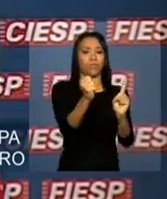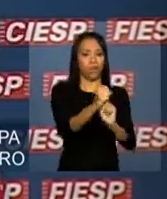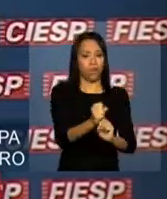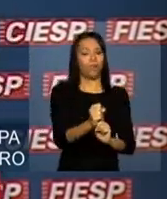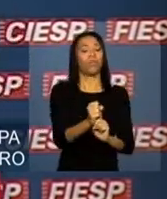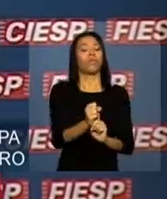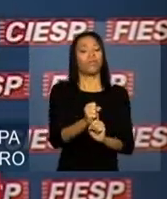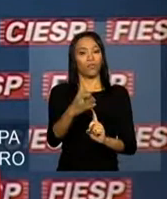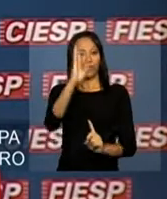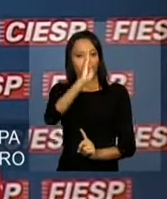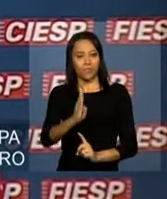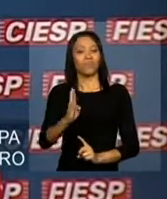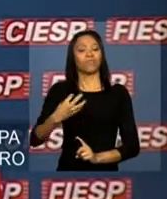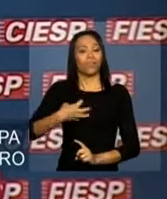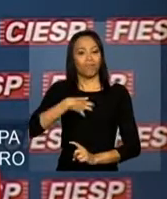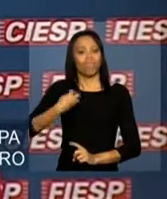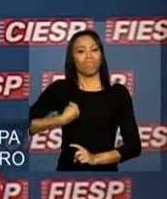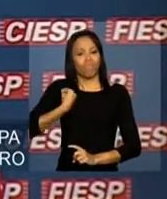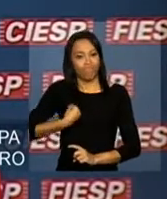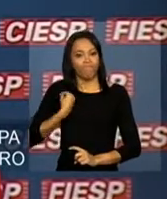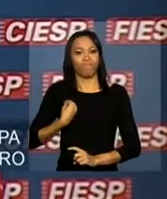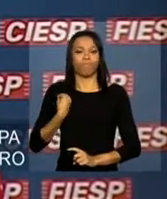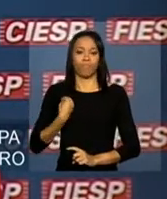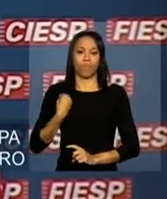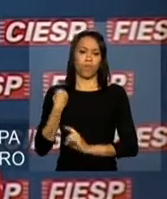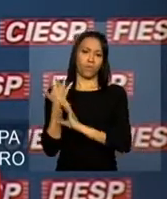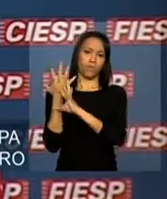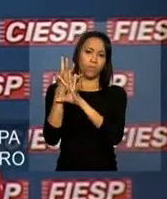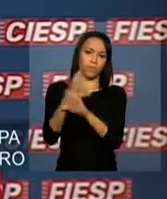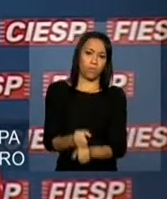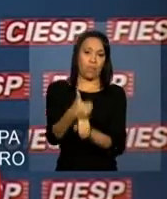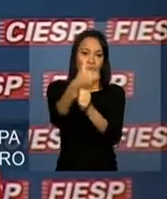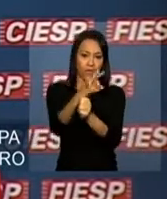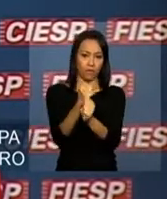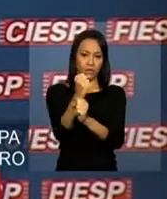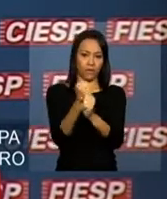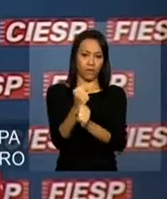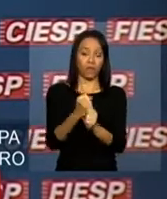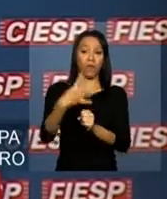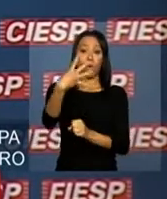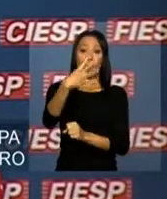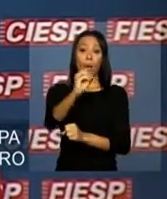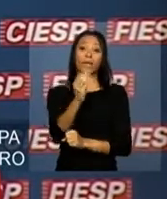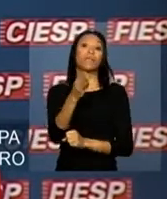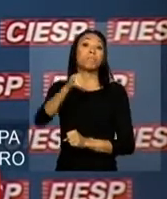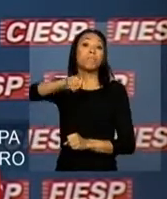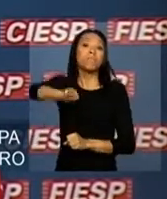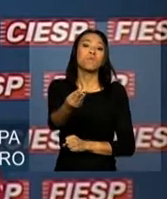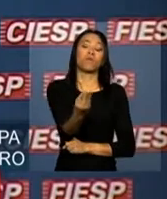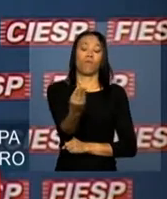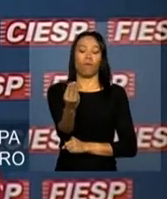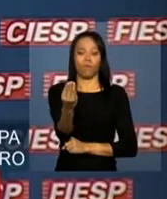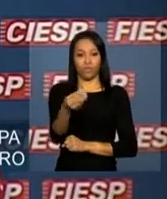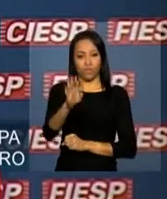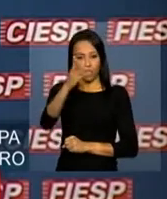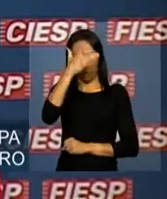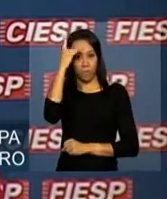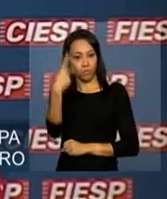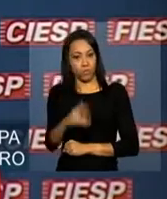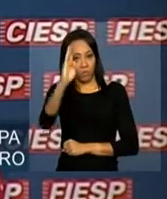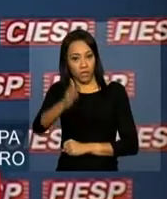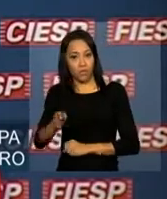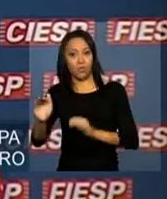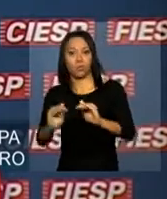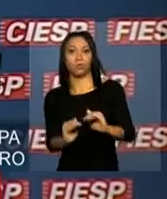Na última década, 40 milhões de brasileiros ascenderam à classe média. Nos últimos